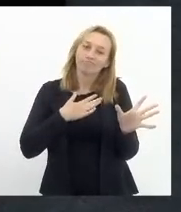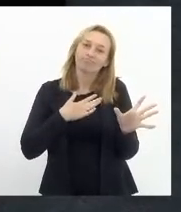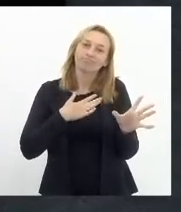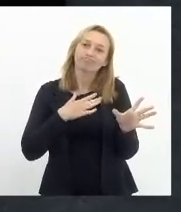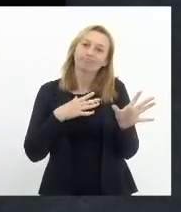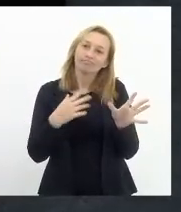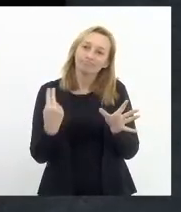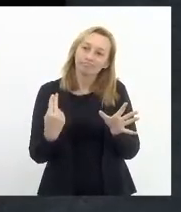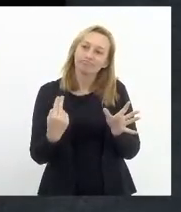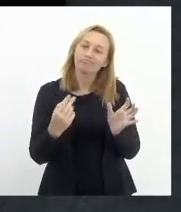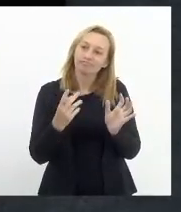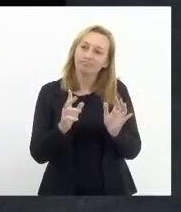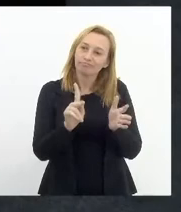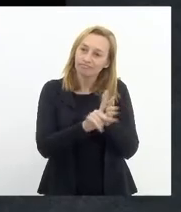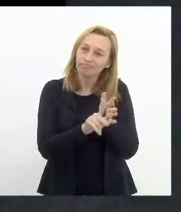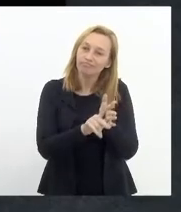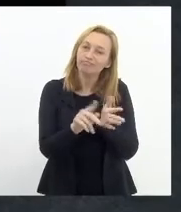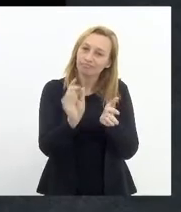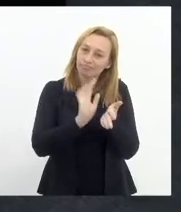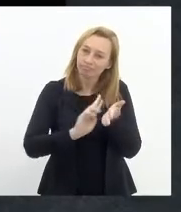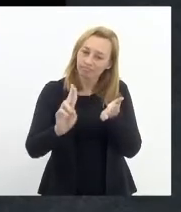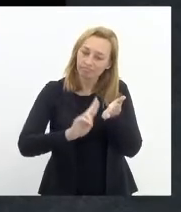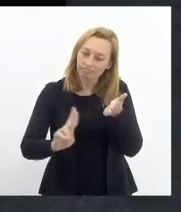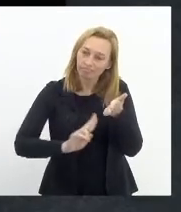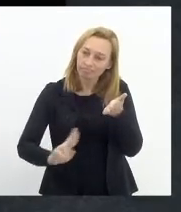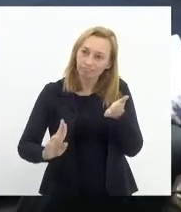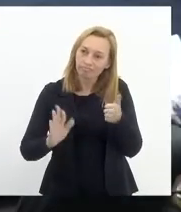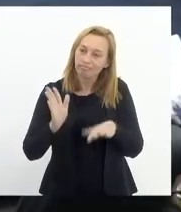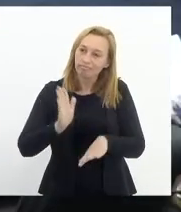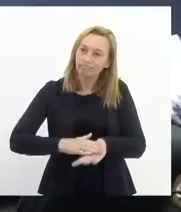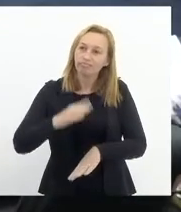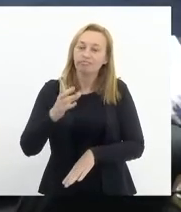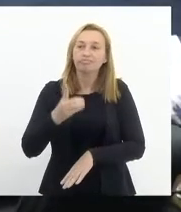projeto possa ser assinado por demais deputados e deputadas.